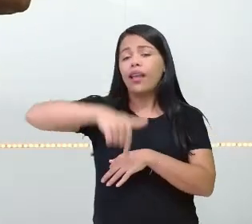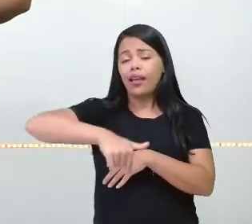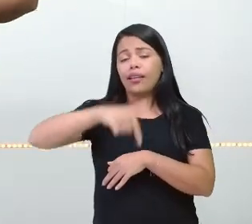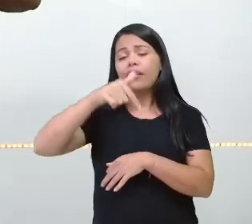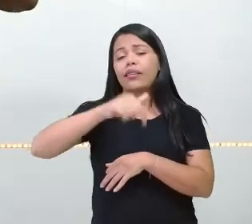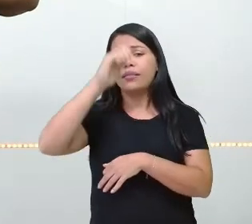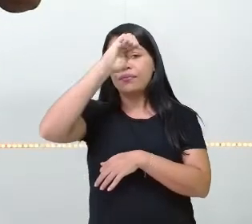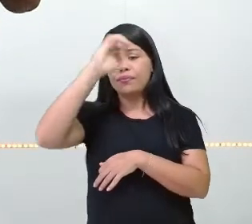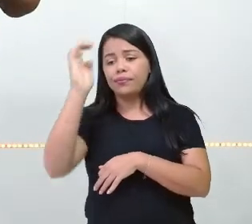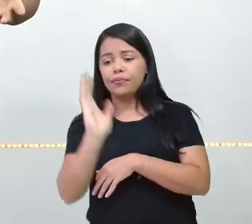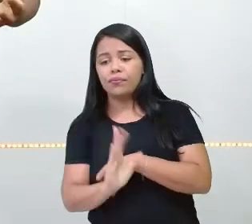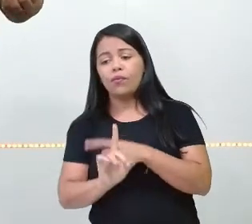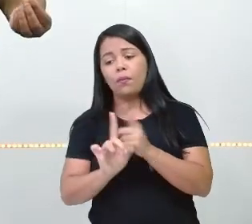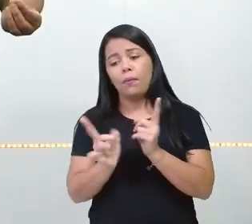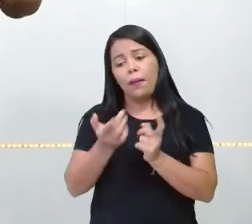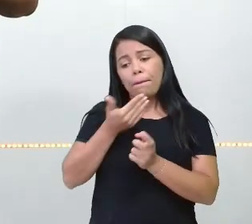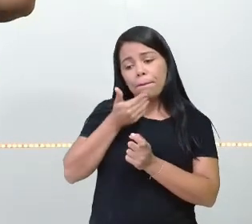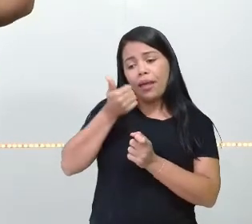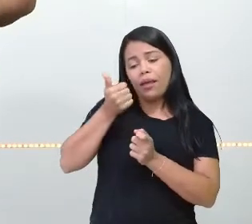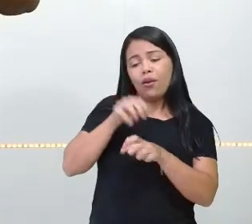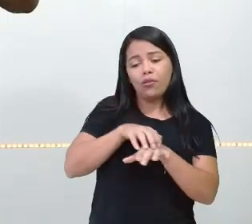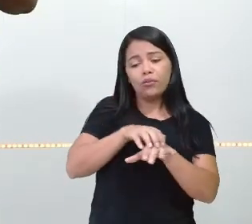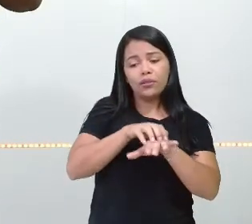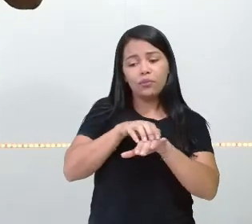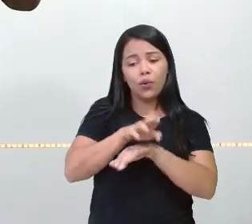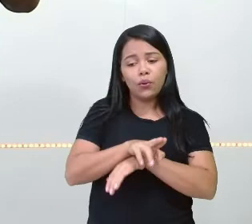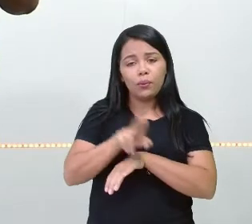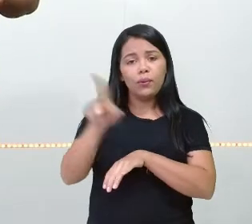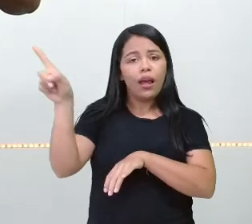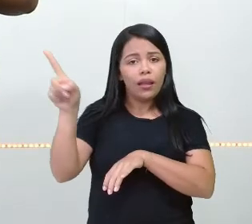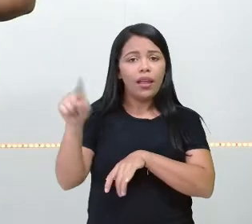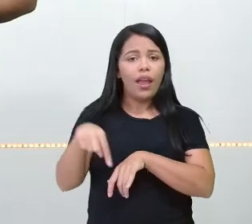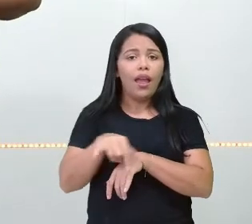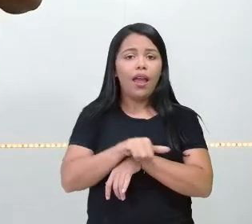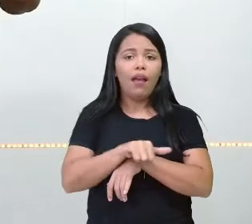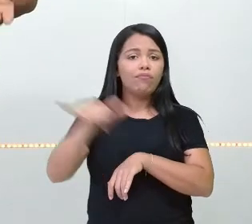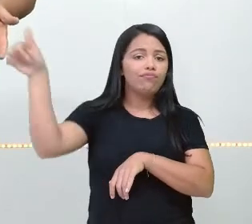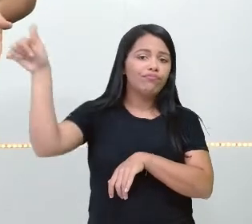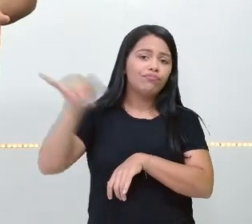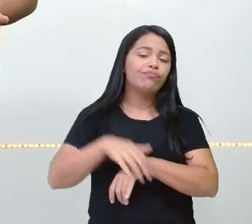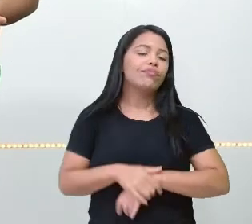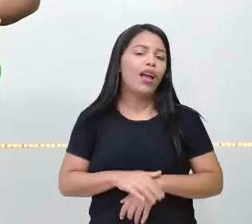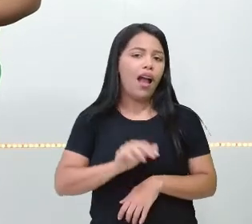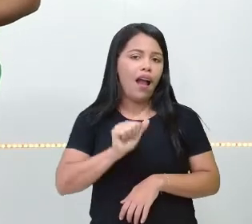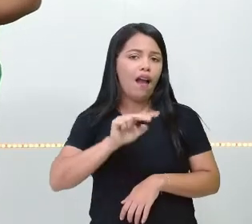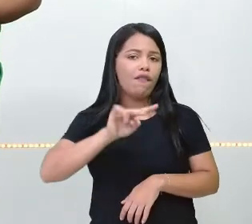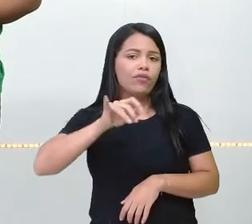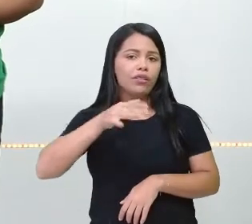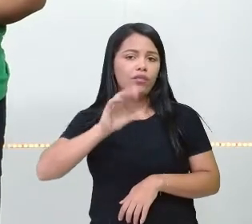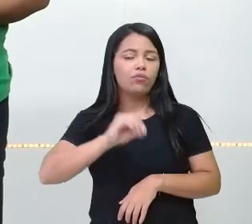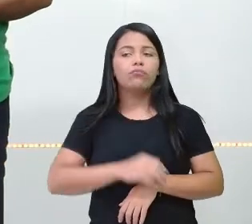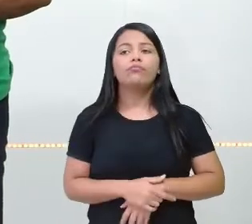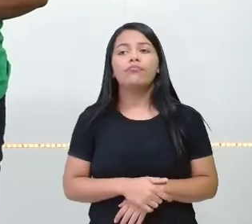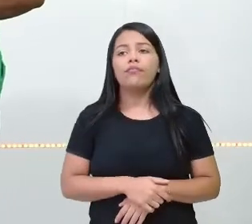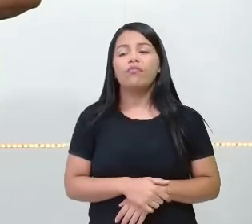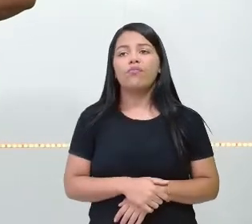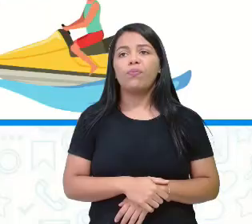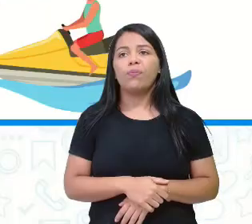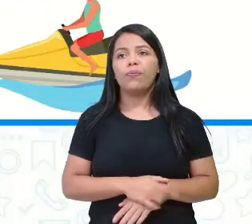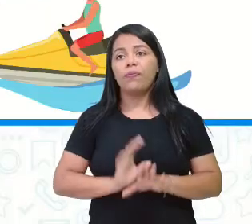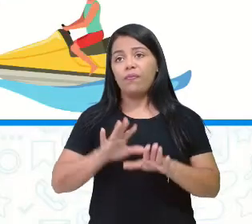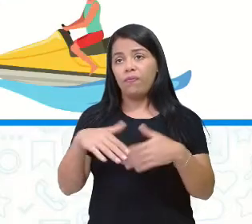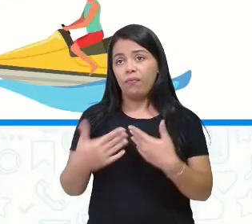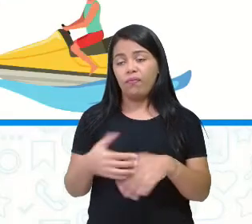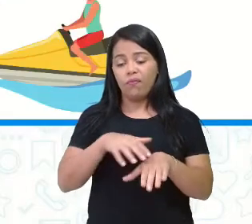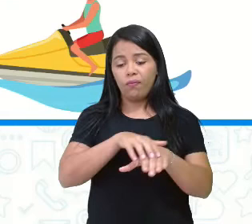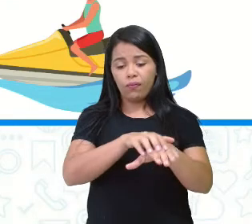o melhor meio de transporte para ir para lá, com certeza, são os transportes aéreos, os aviões. E os meios de